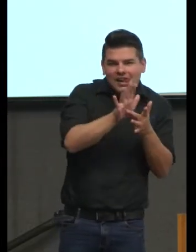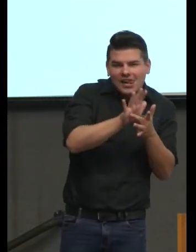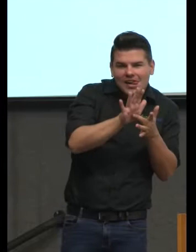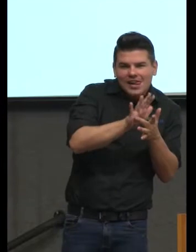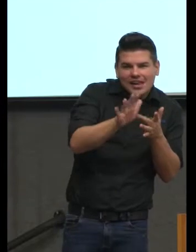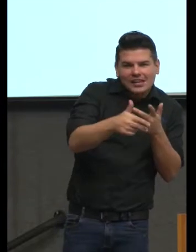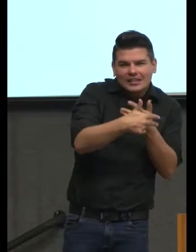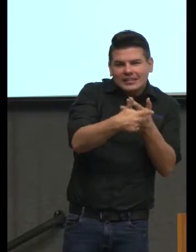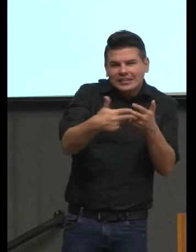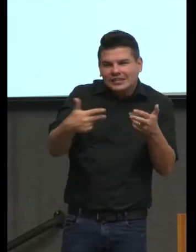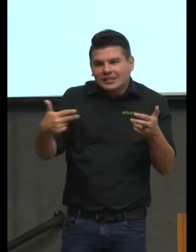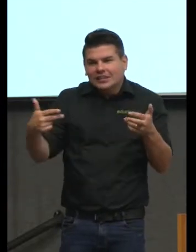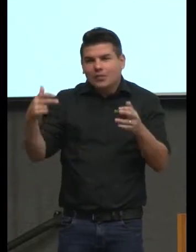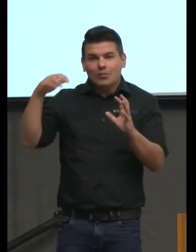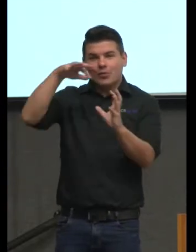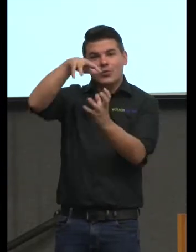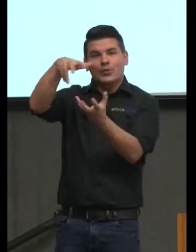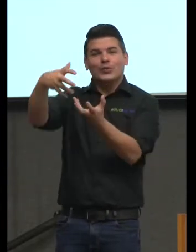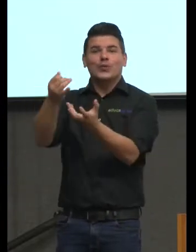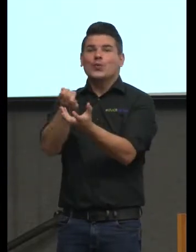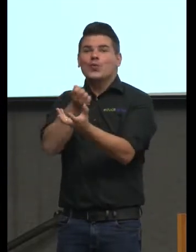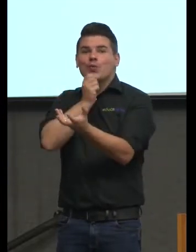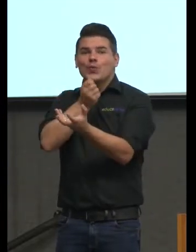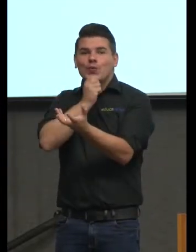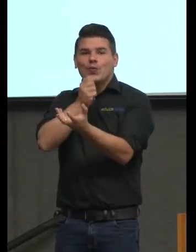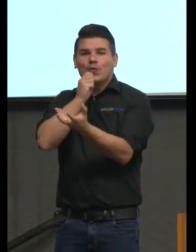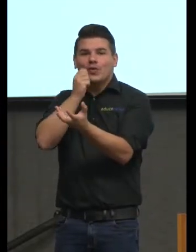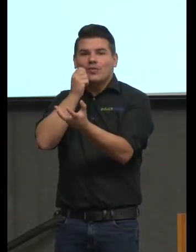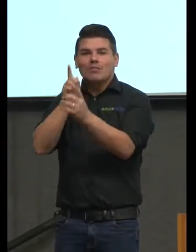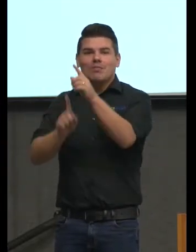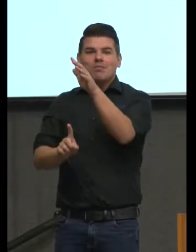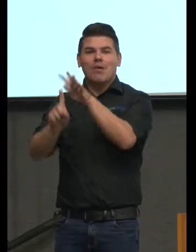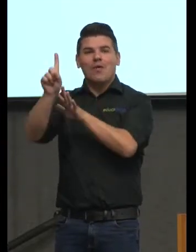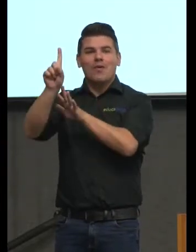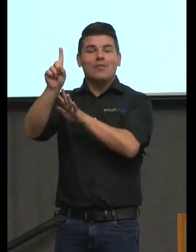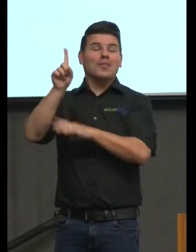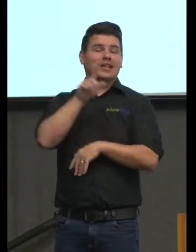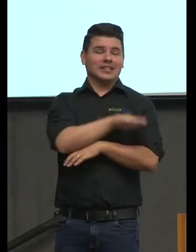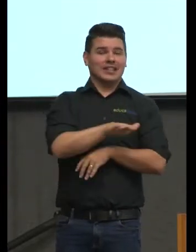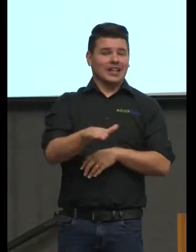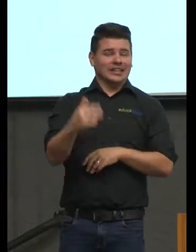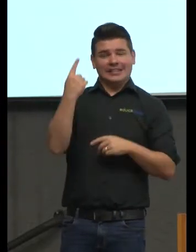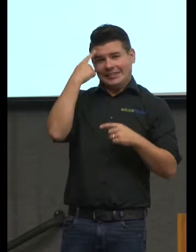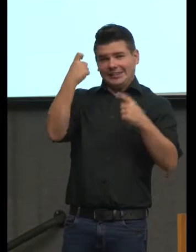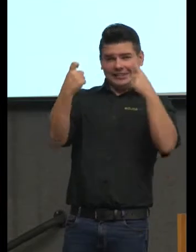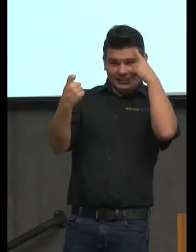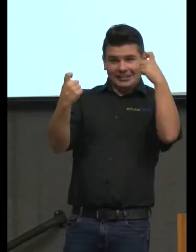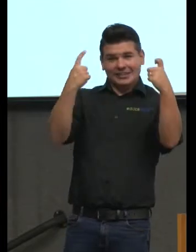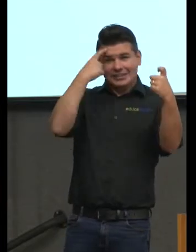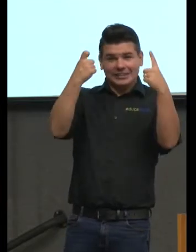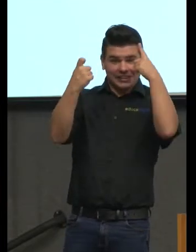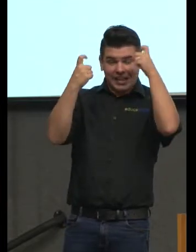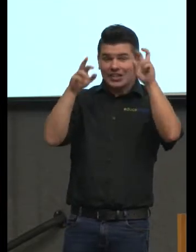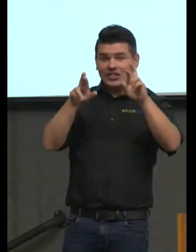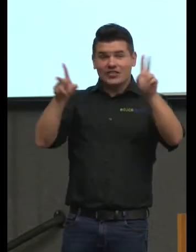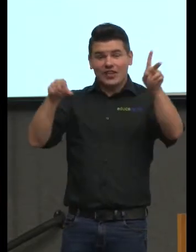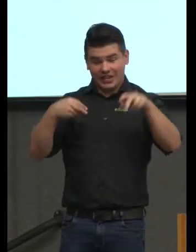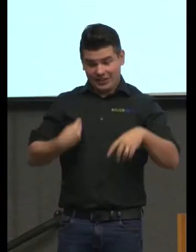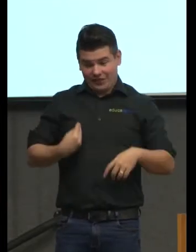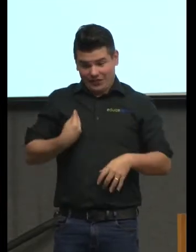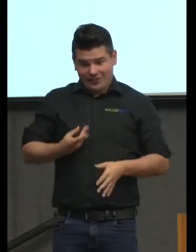imaginando mundos que muitas vezes discrepam não correspondem ao mundo presente delas